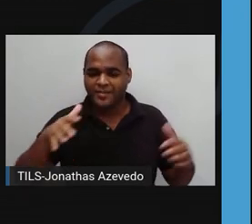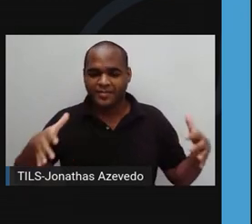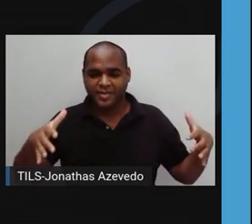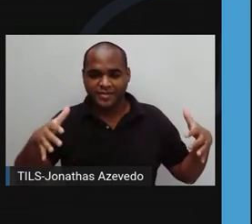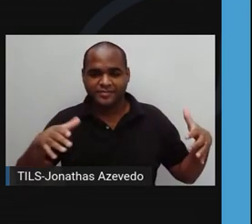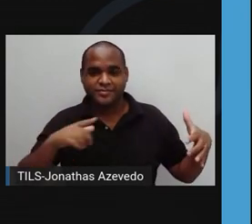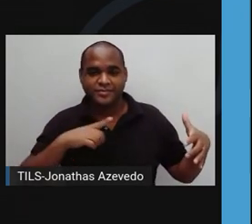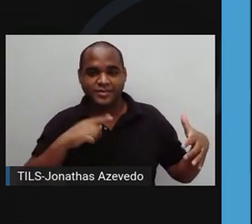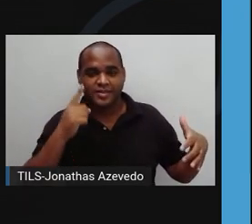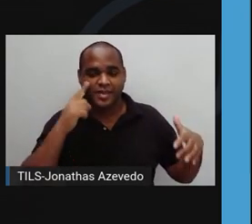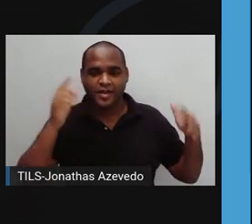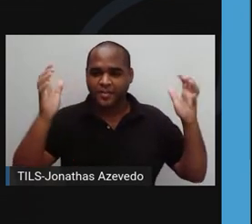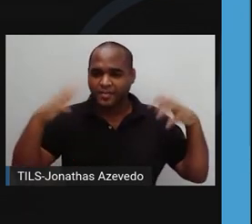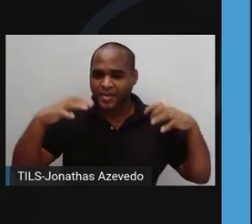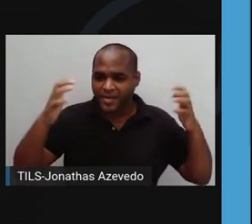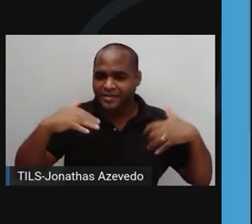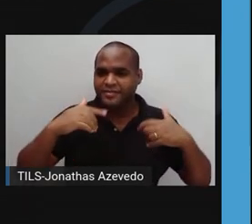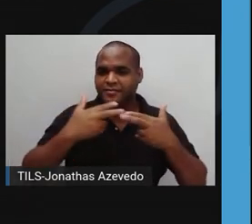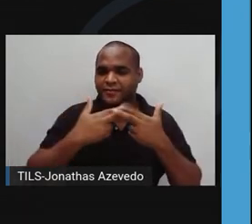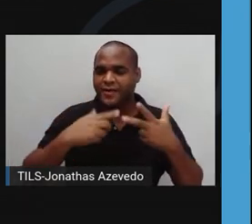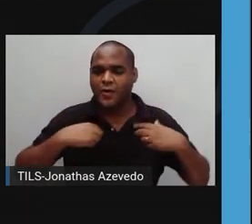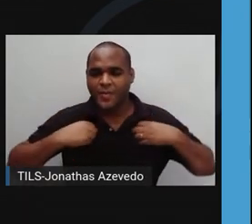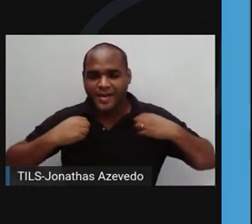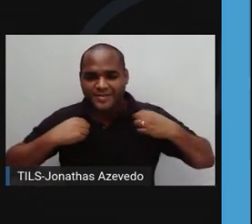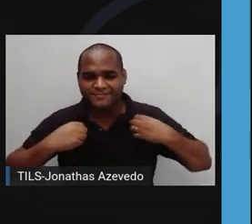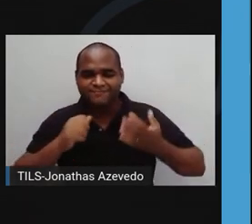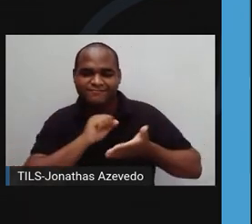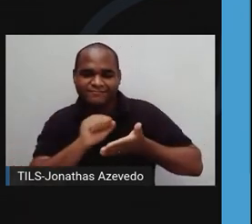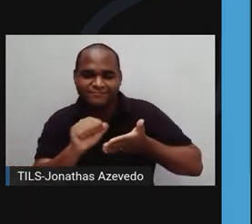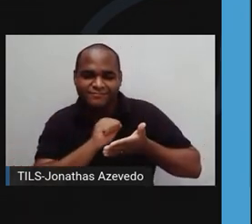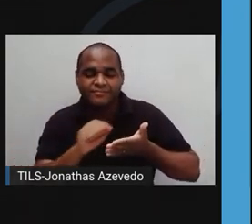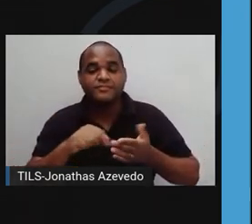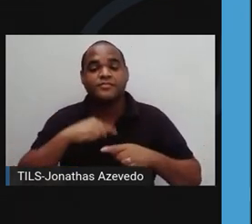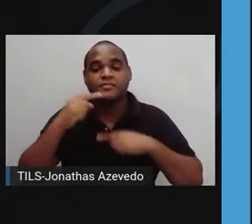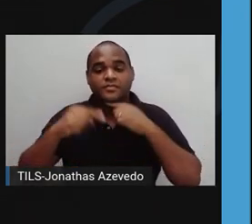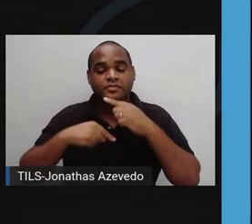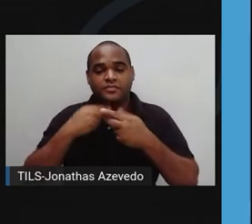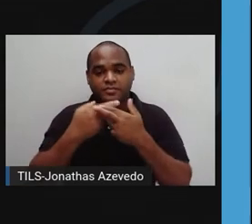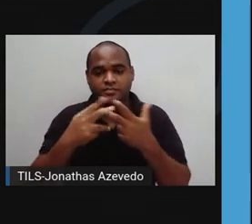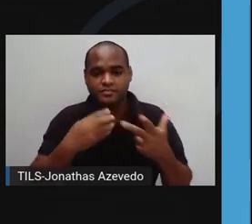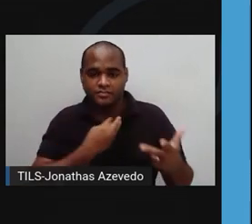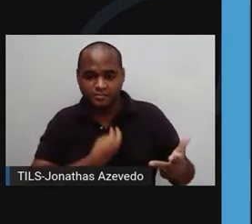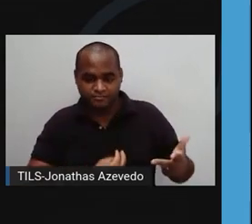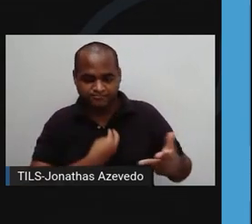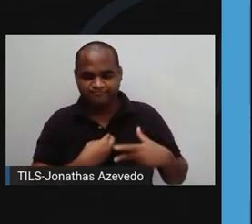cozinhar, tomar banho e lavar roupa. O resto, apenas para manter o estilo de vida.